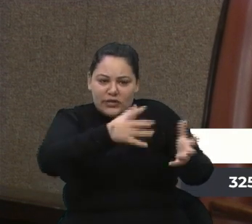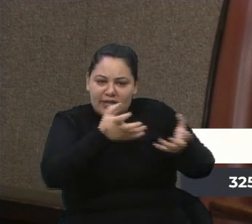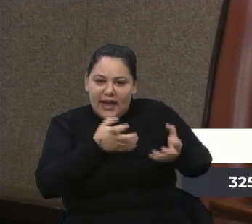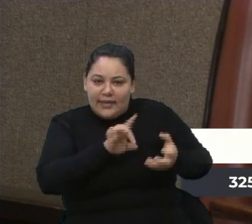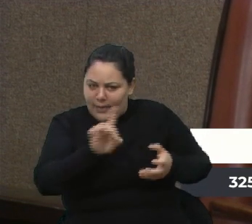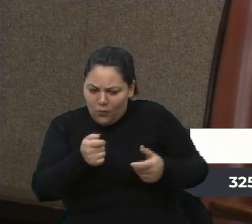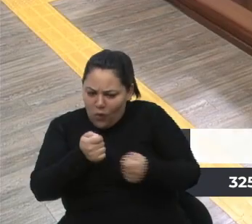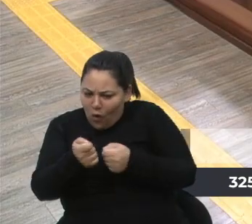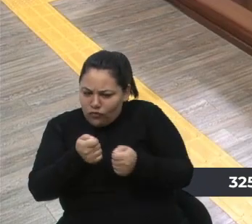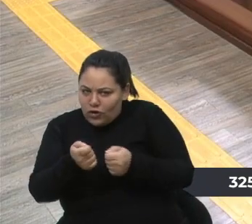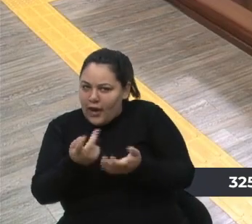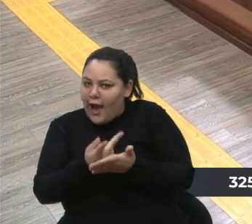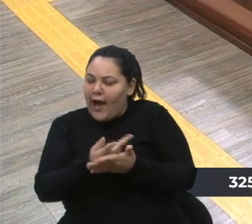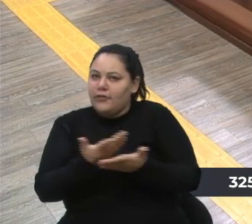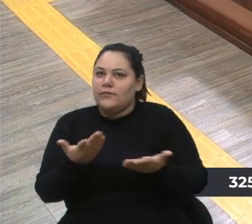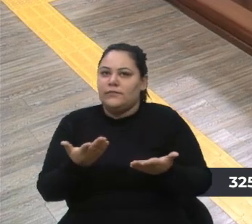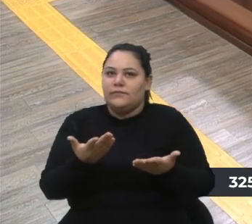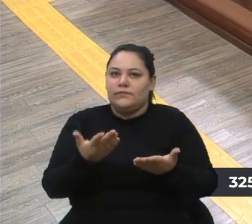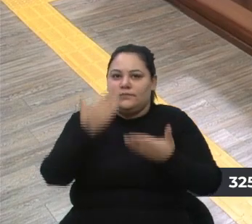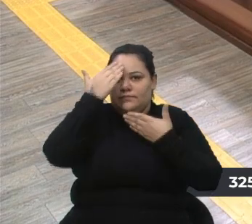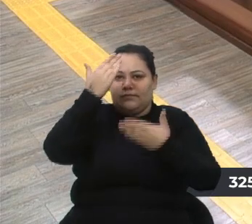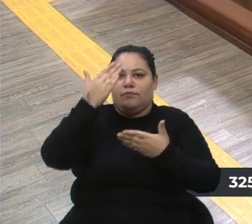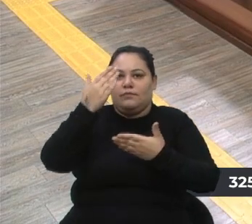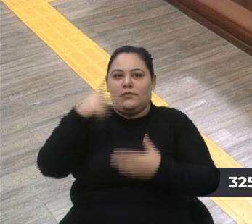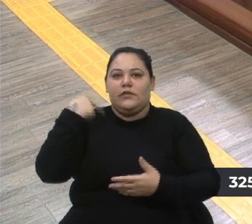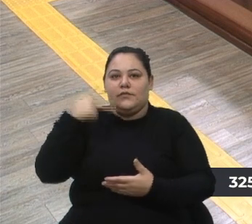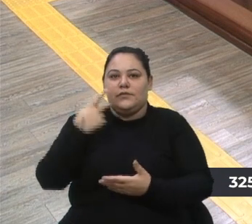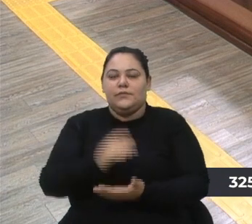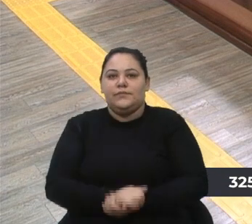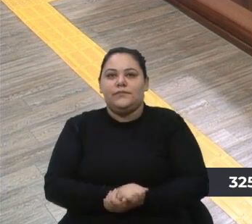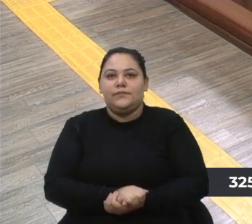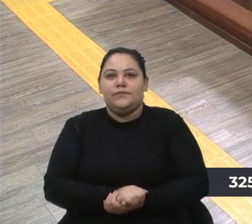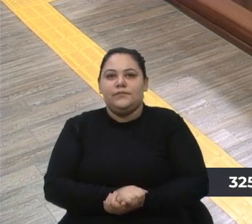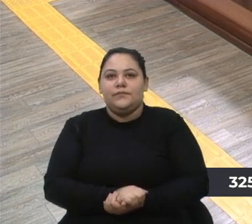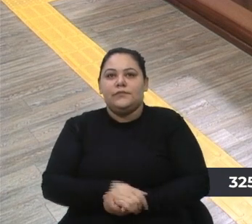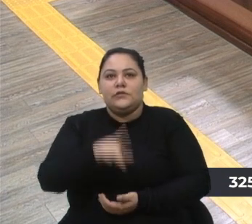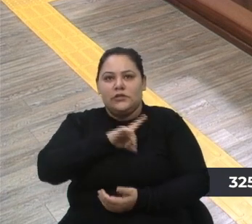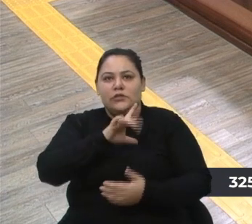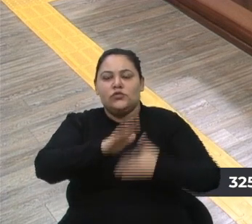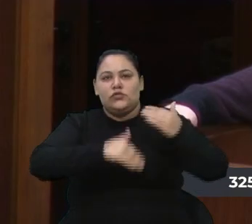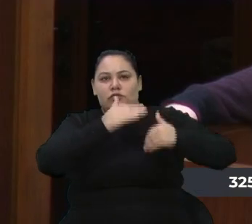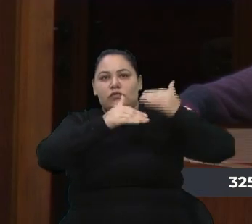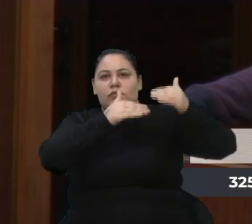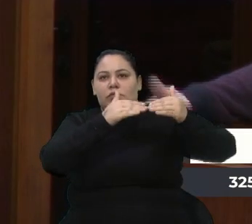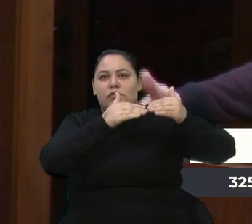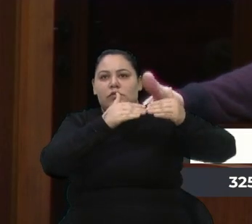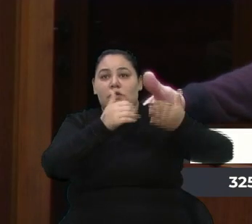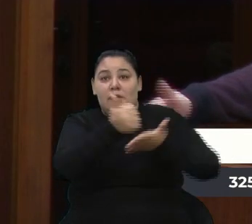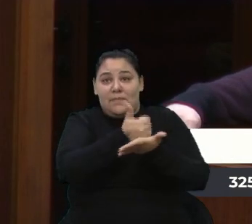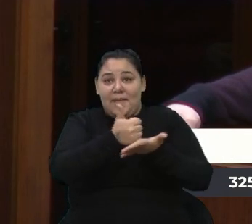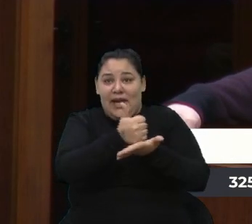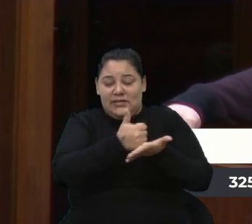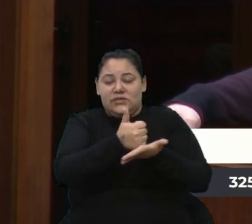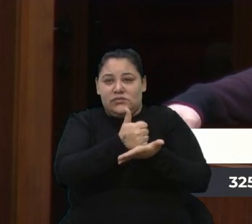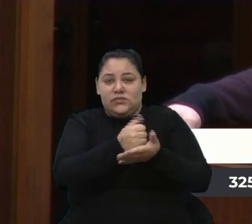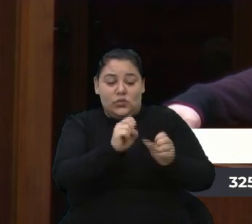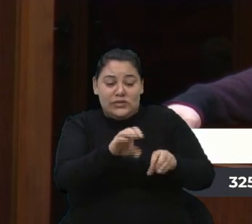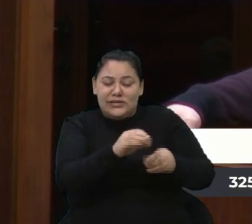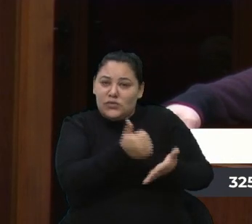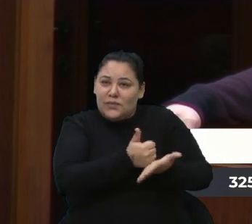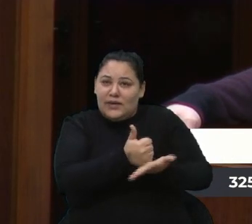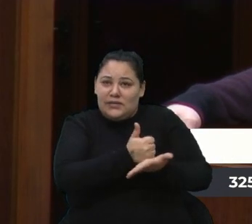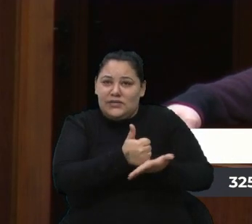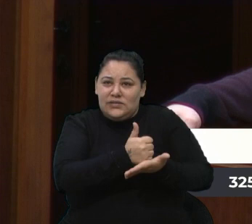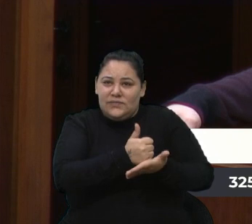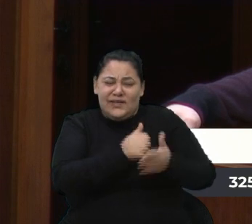Obrigado, vereador. Vereador Scalco, índice de desenvolvimento de educação básica ou do ensino básico, a nível de